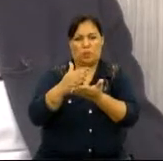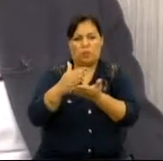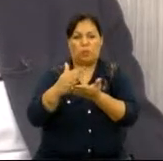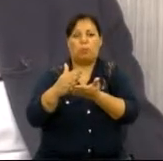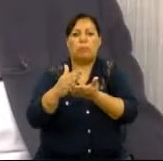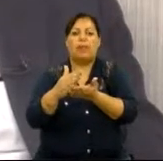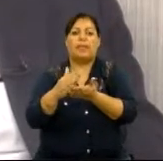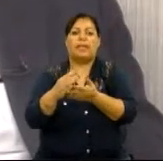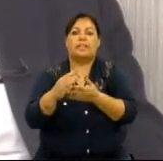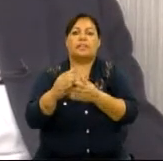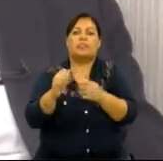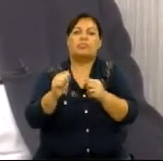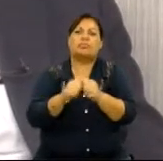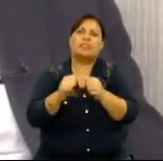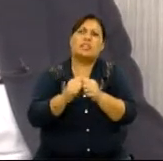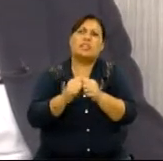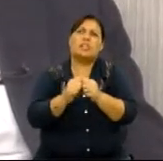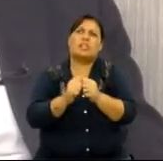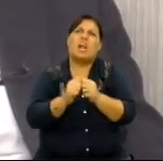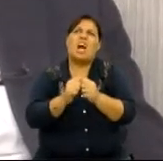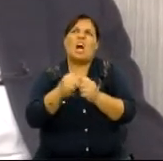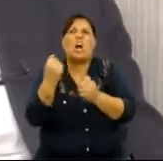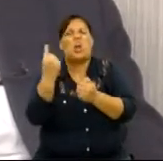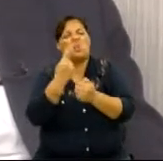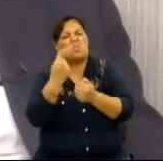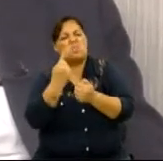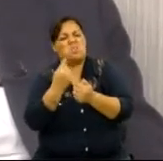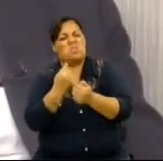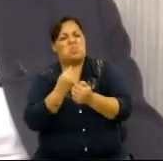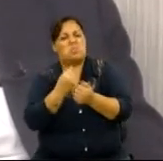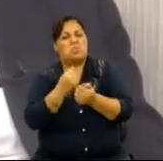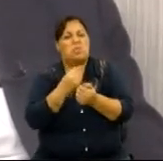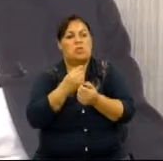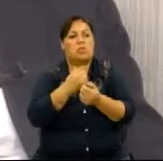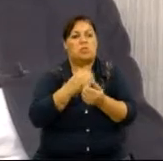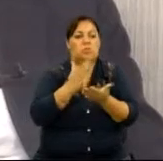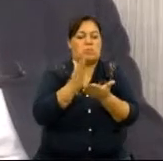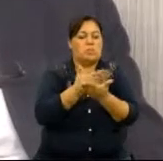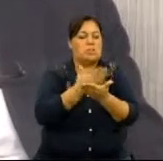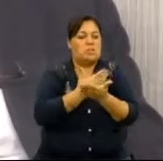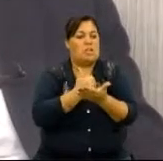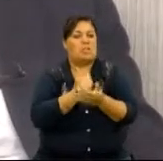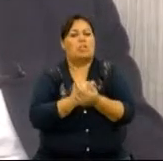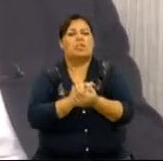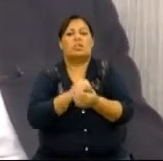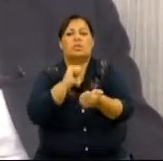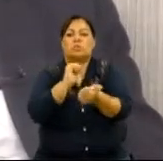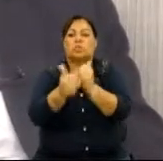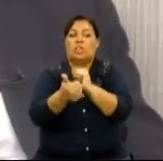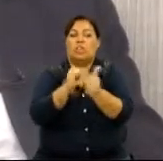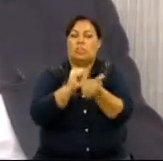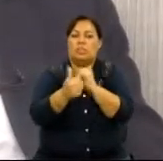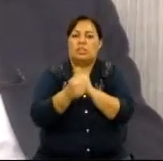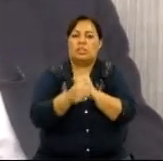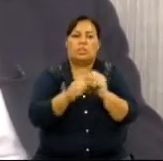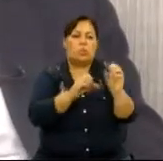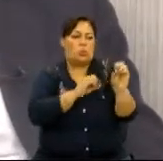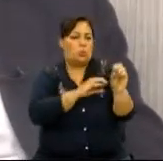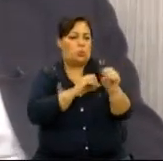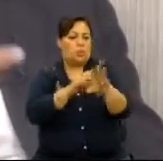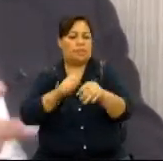a fazer isso. Começa a gerar os primeiros processos de reabilitação.